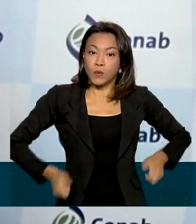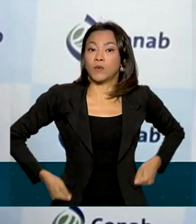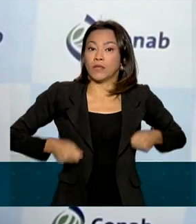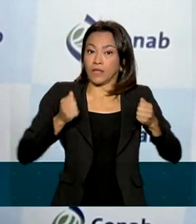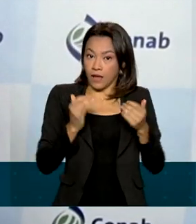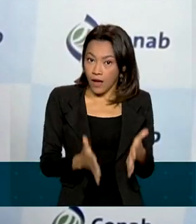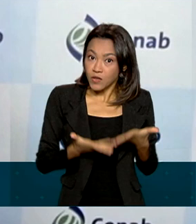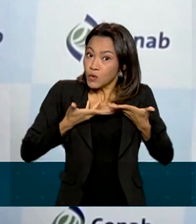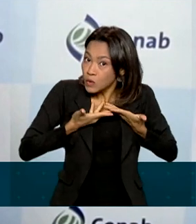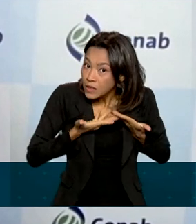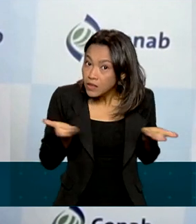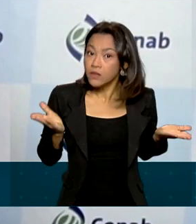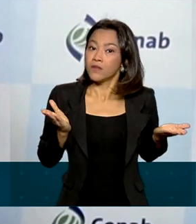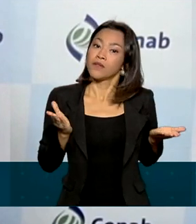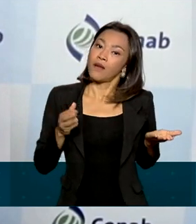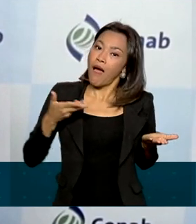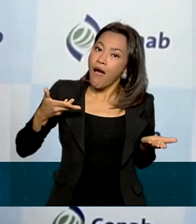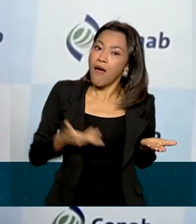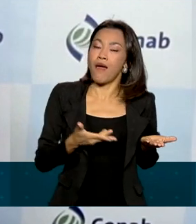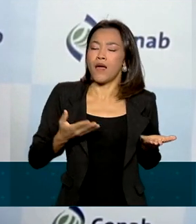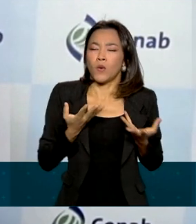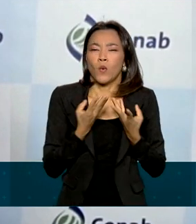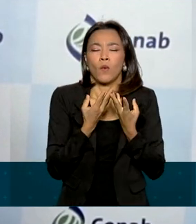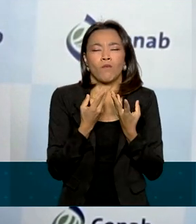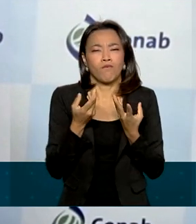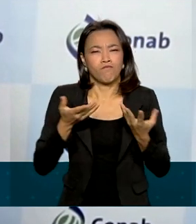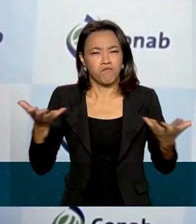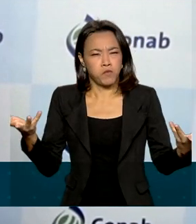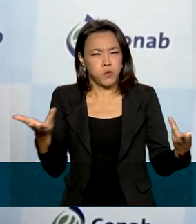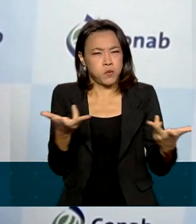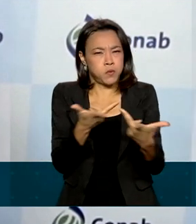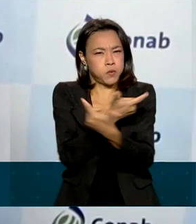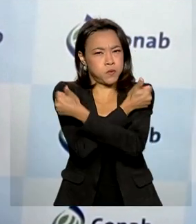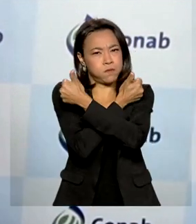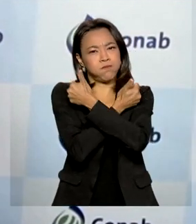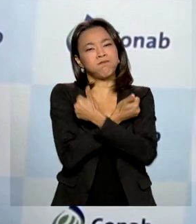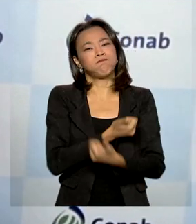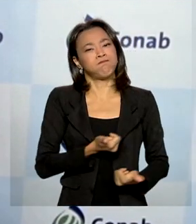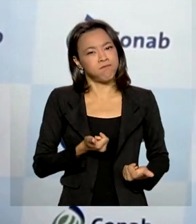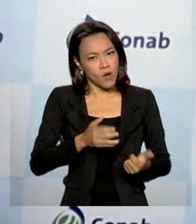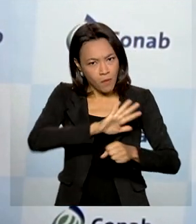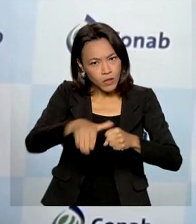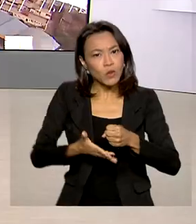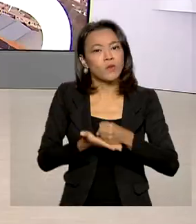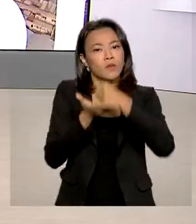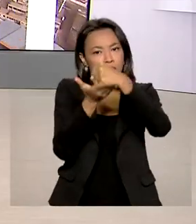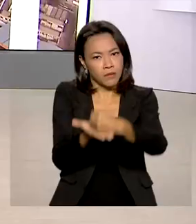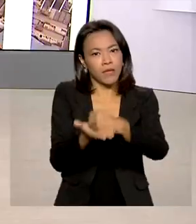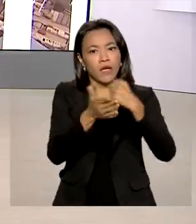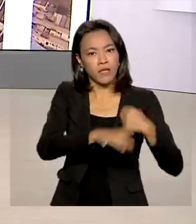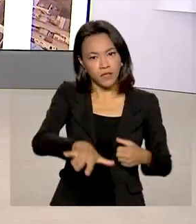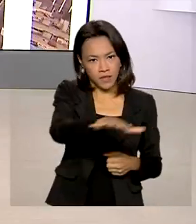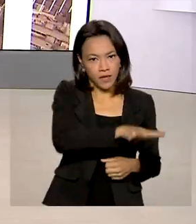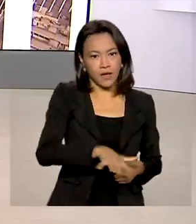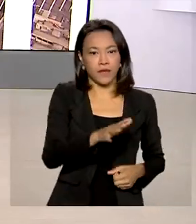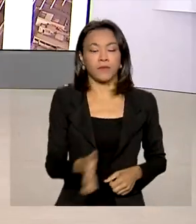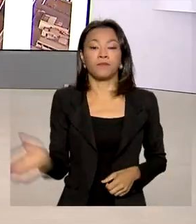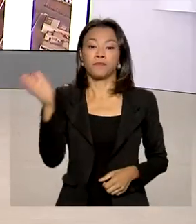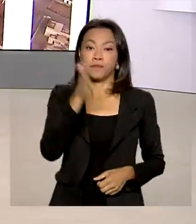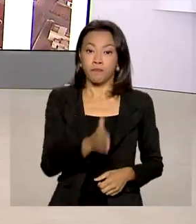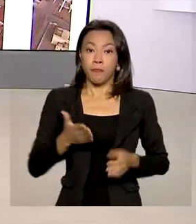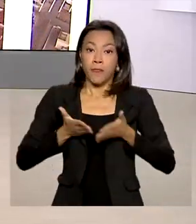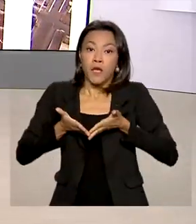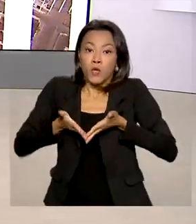isso implica numa maior eficiência e uma maior sustentabilidade para o setor. E os portos